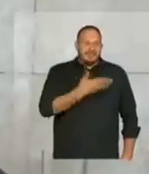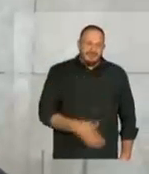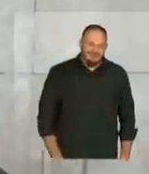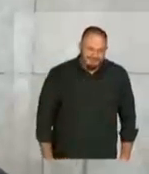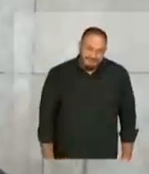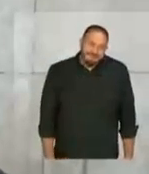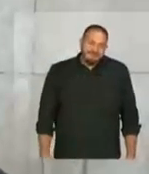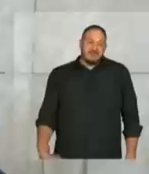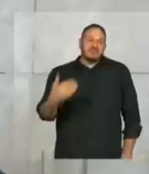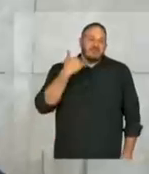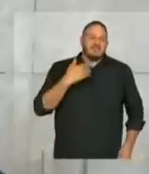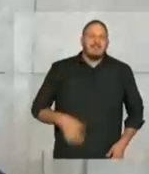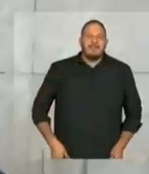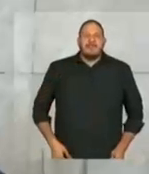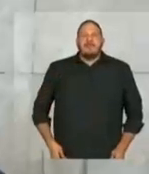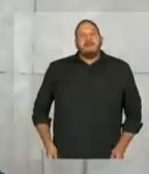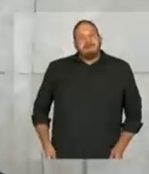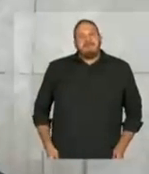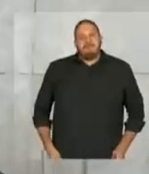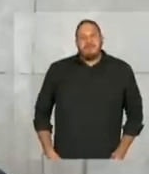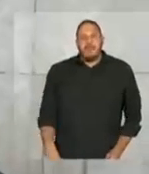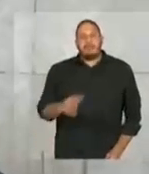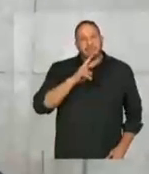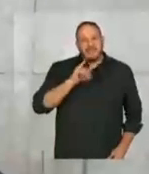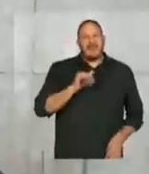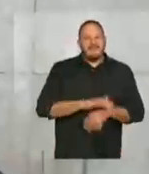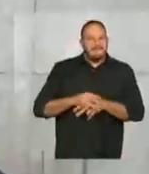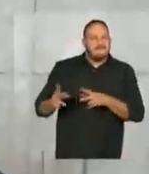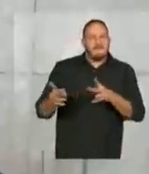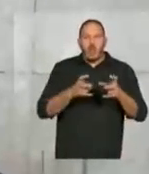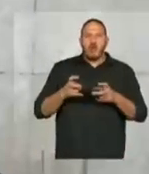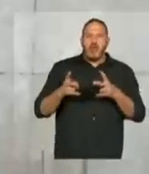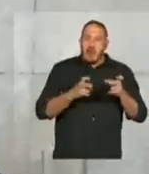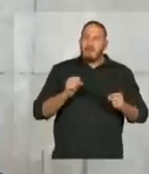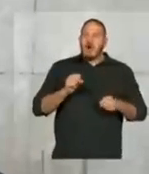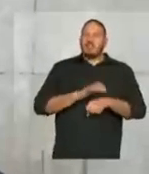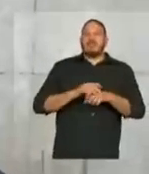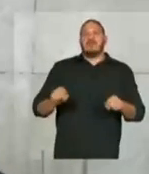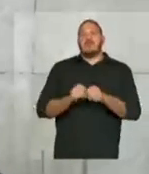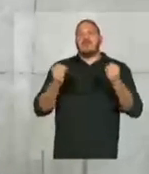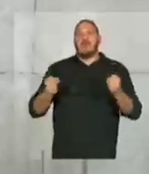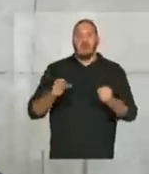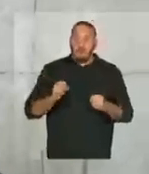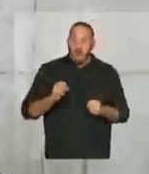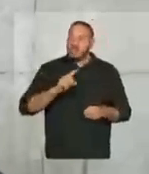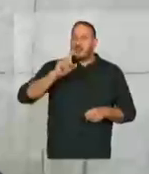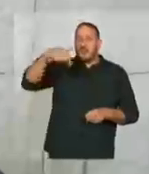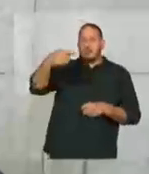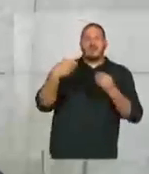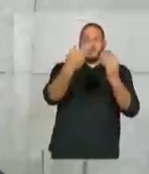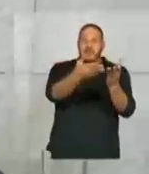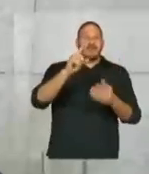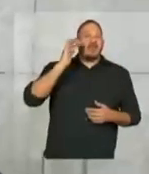De um banco. Que vai lucrar, que pode até quebrar, que pode não devolver lá na